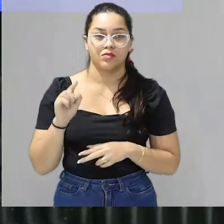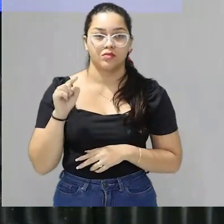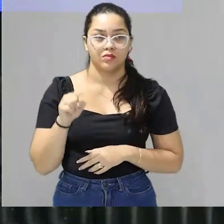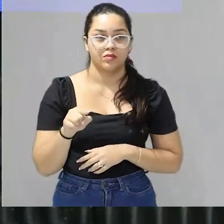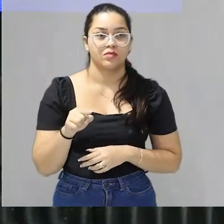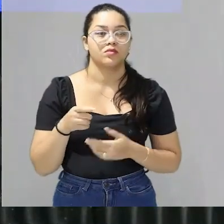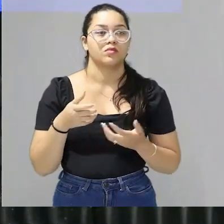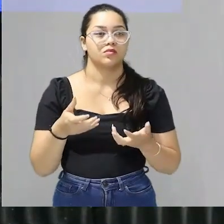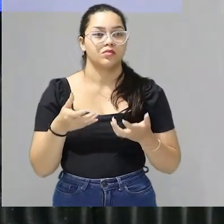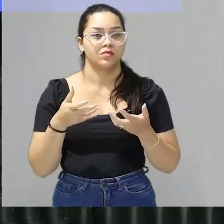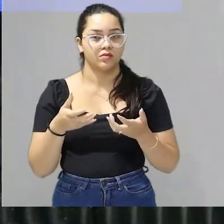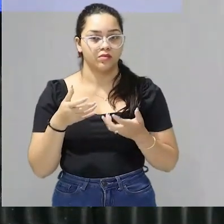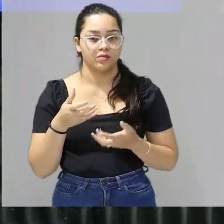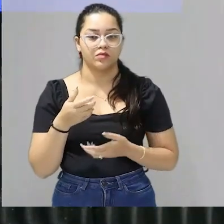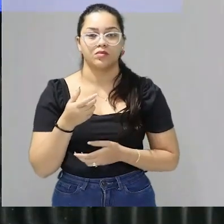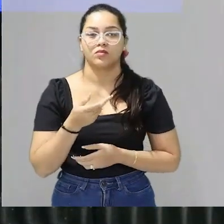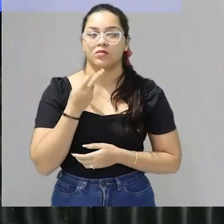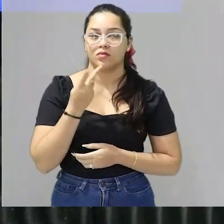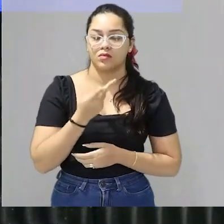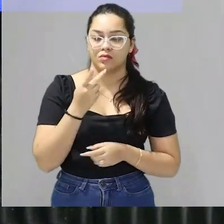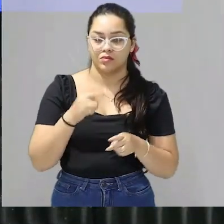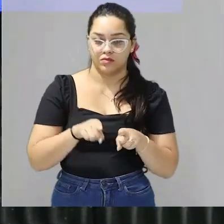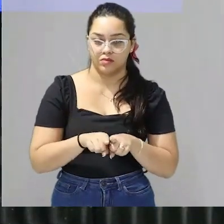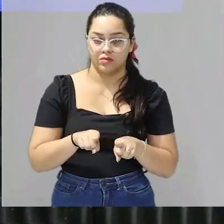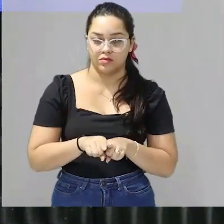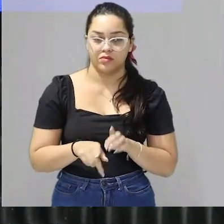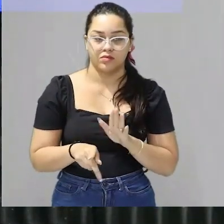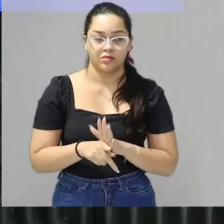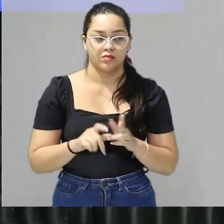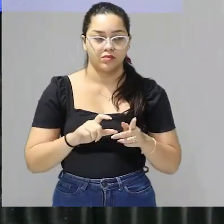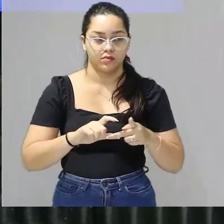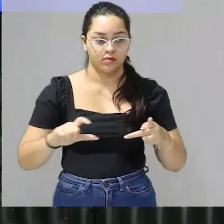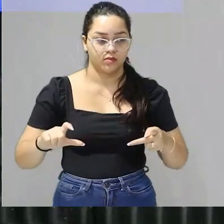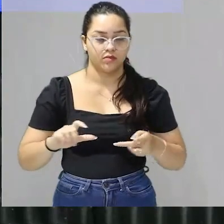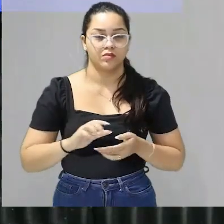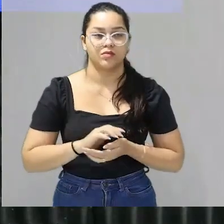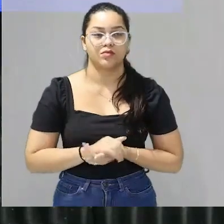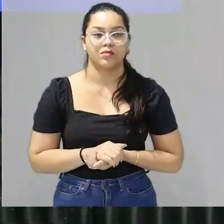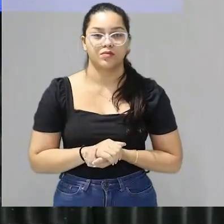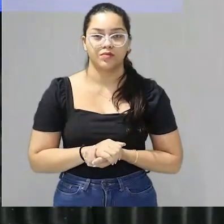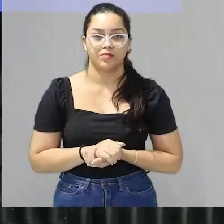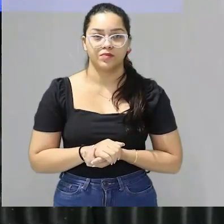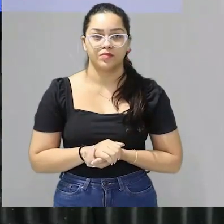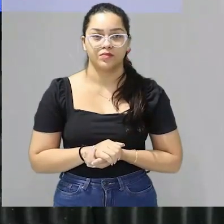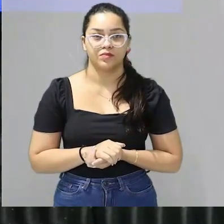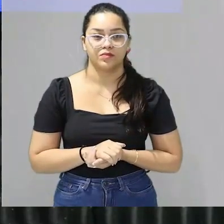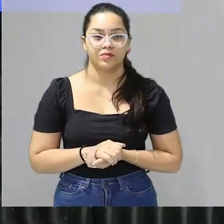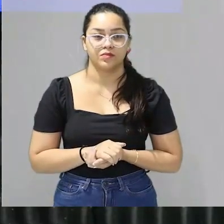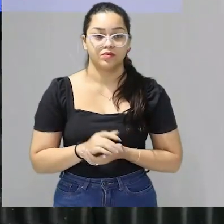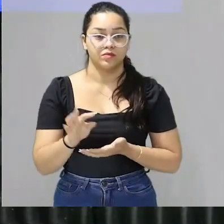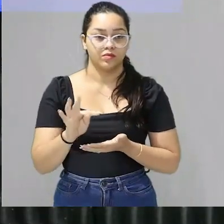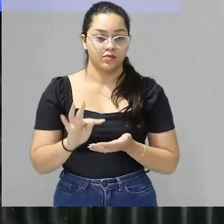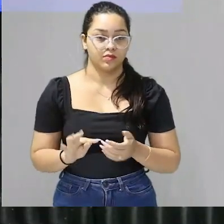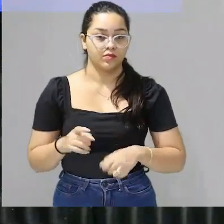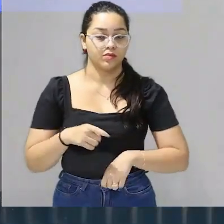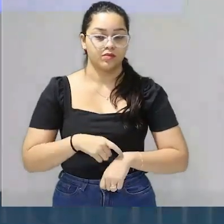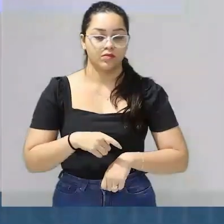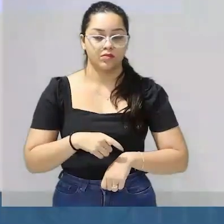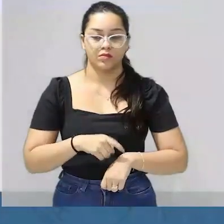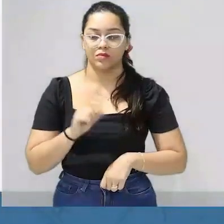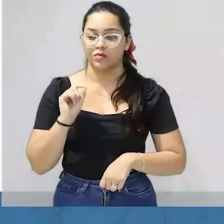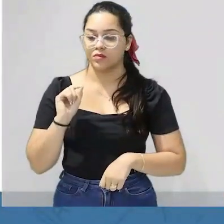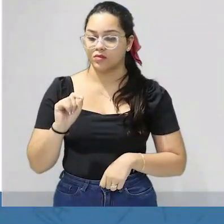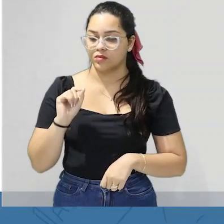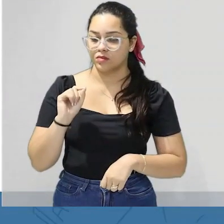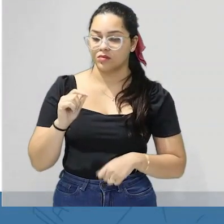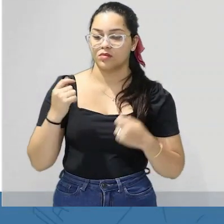você pretende argumentar e defender nos parágrafos a seguir a tese é o momento em que